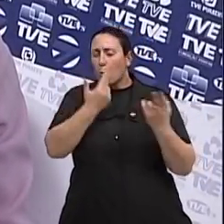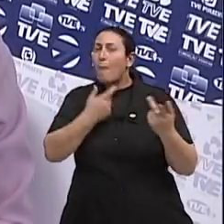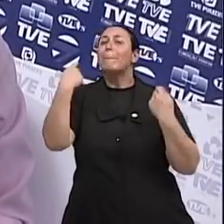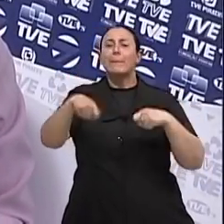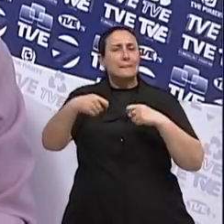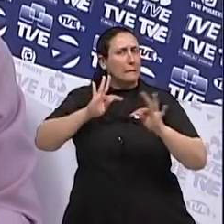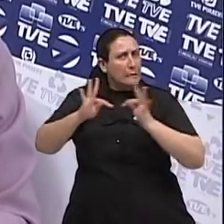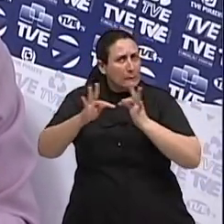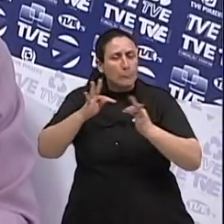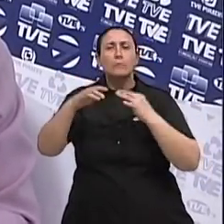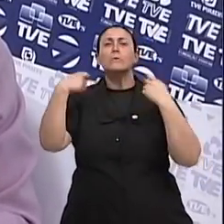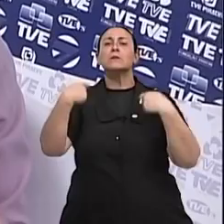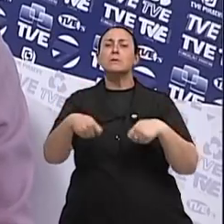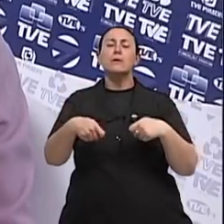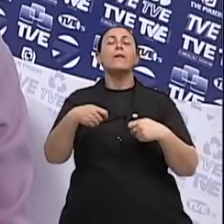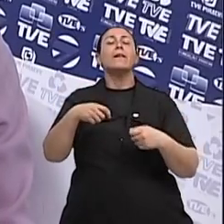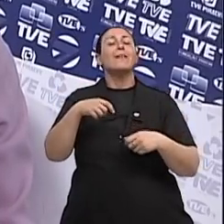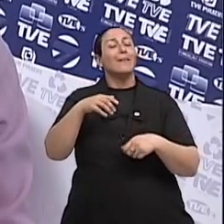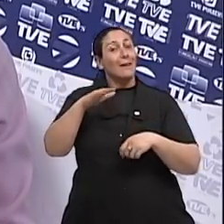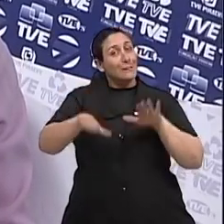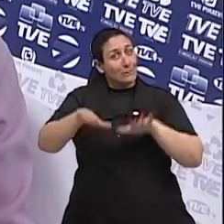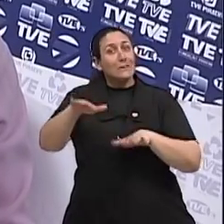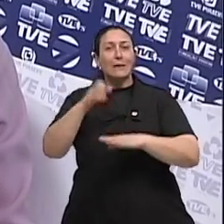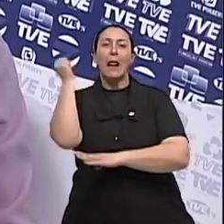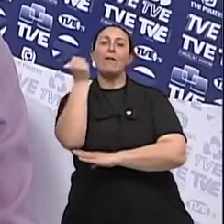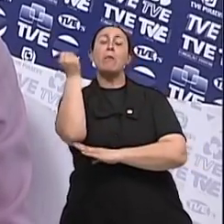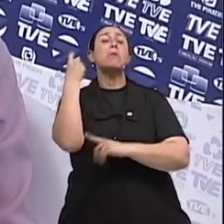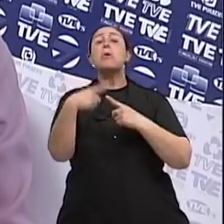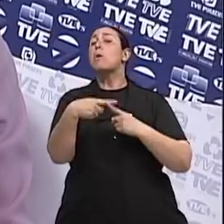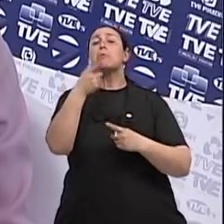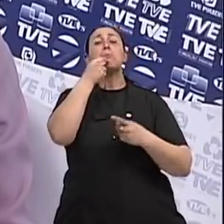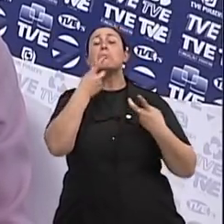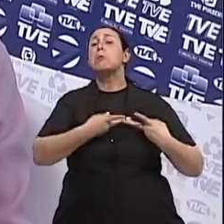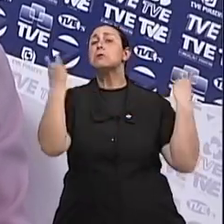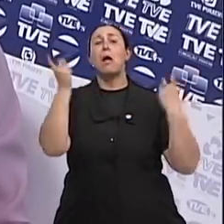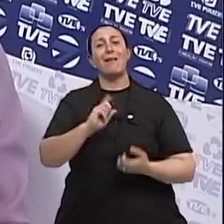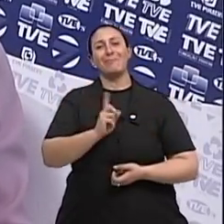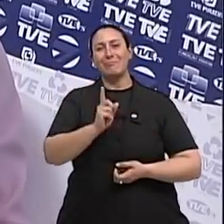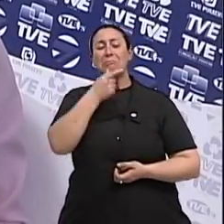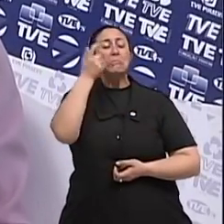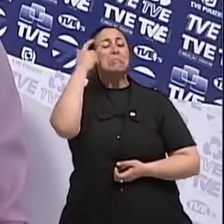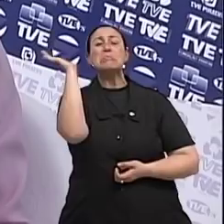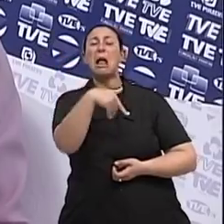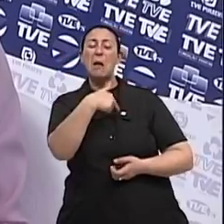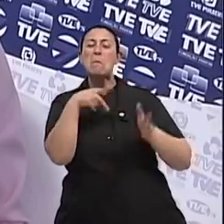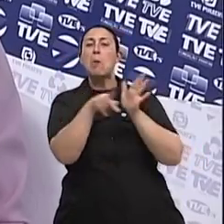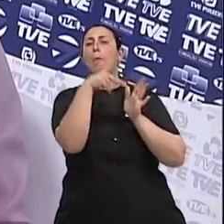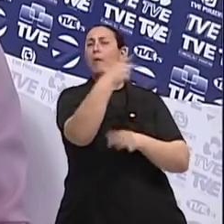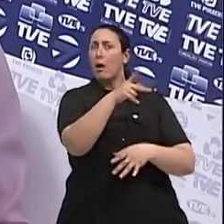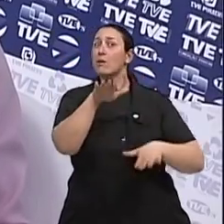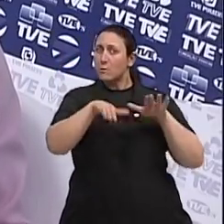tratamento e a gravidade, às vezes, é maior, porque ele chega muito mais tarde até com feridas